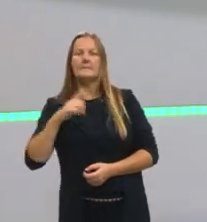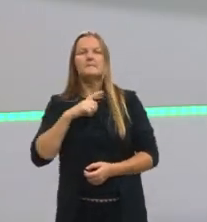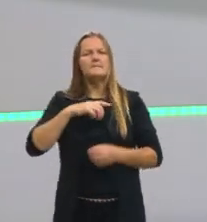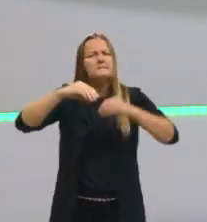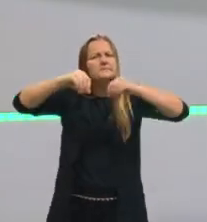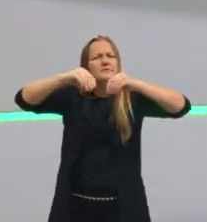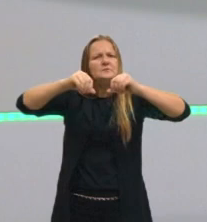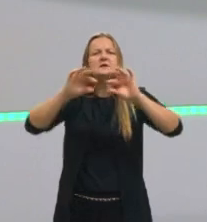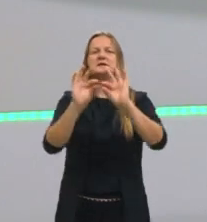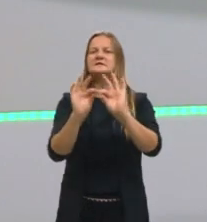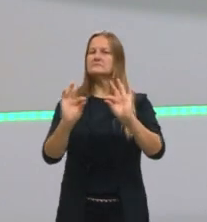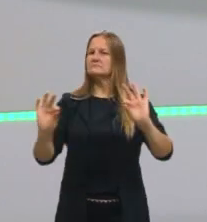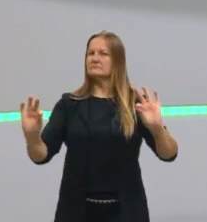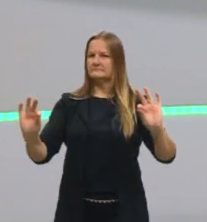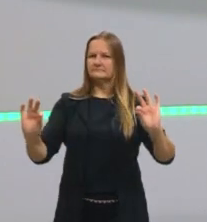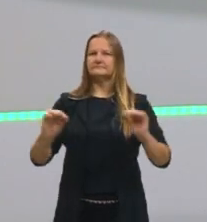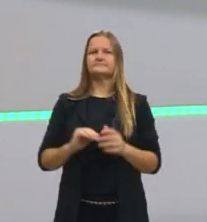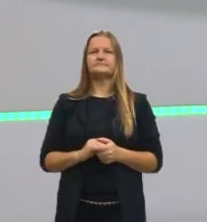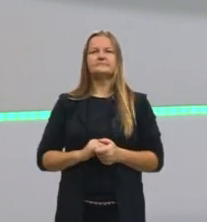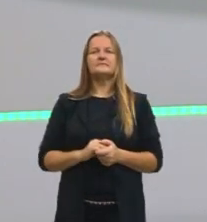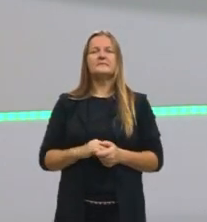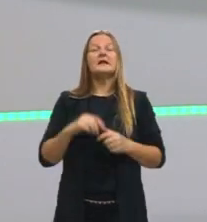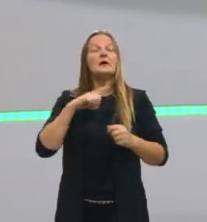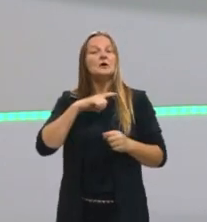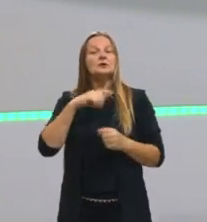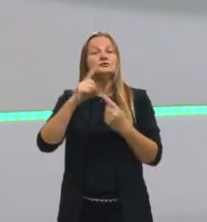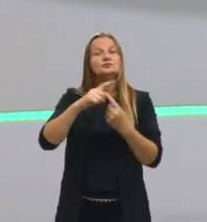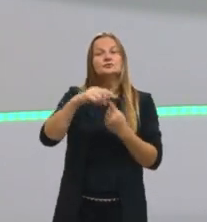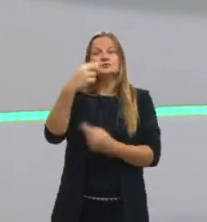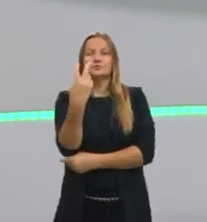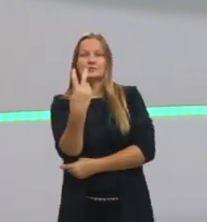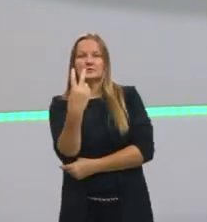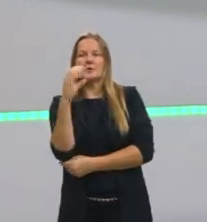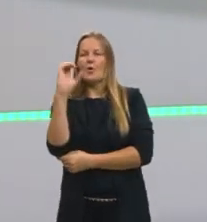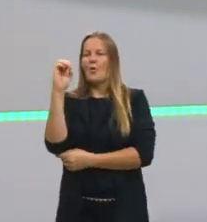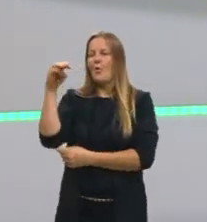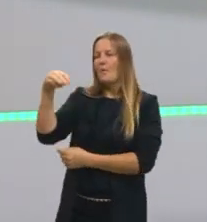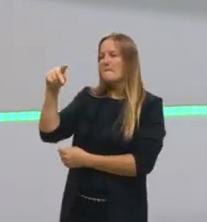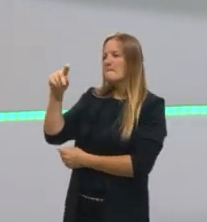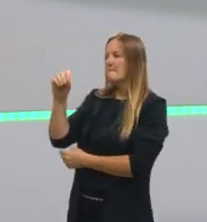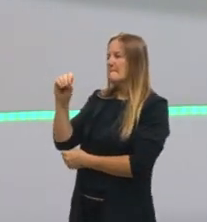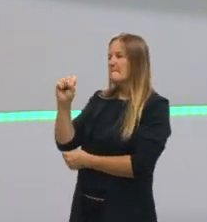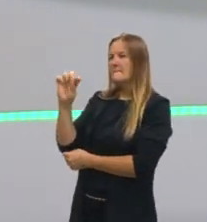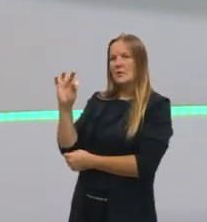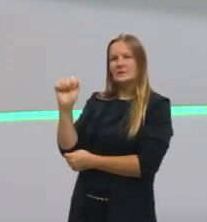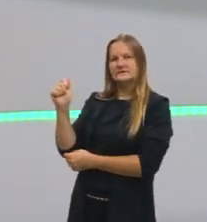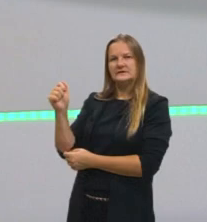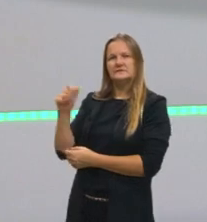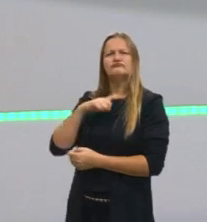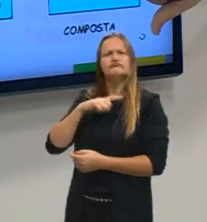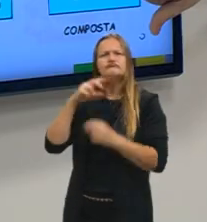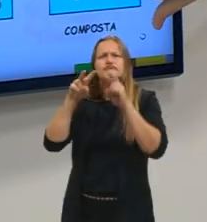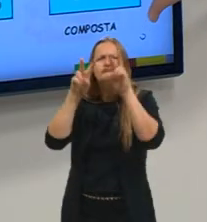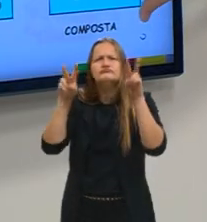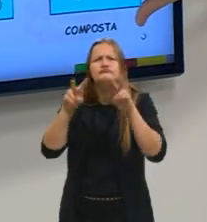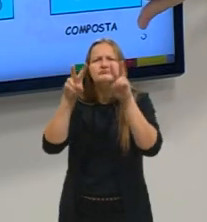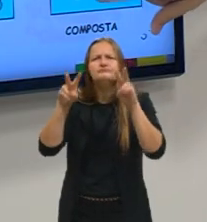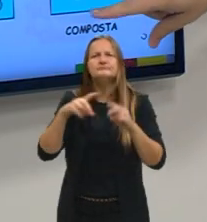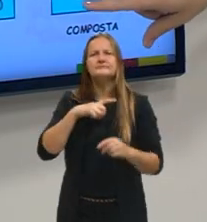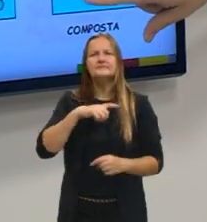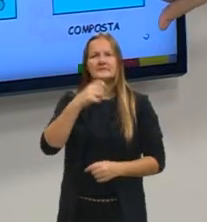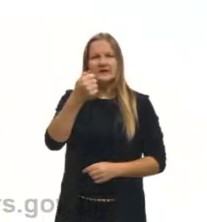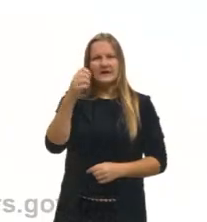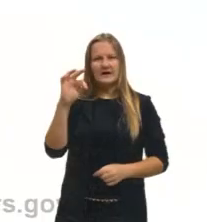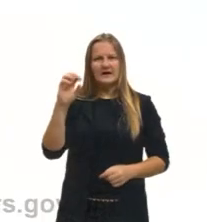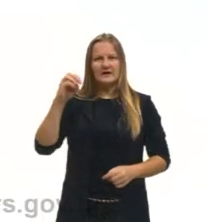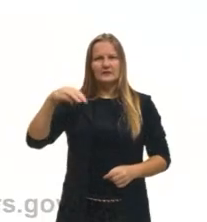substâncias simples. Já as compostas, se nós analisarmos essa ilustração, traz um átomo